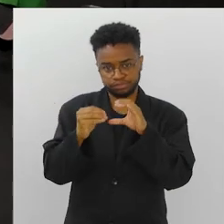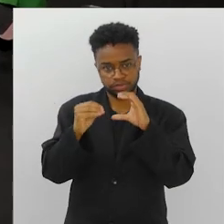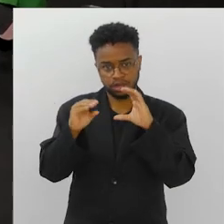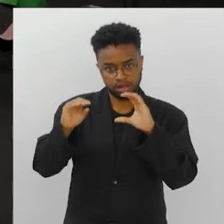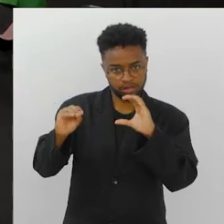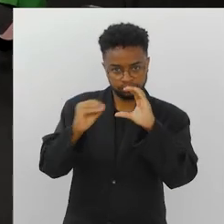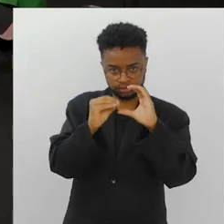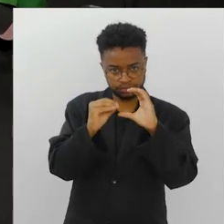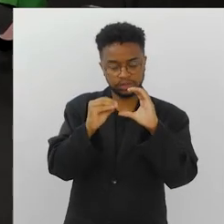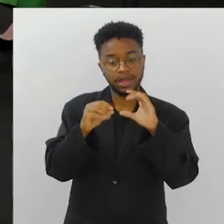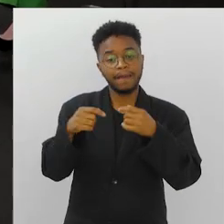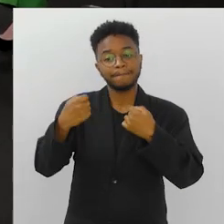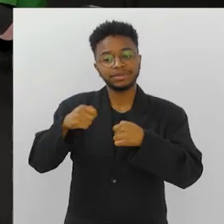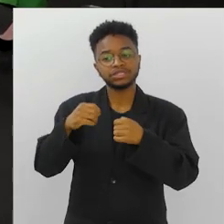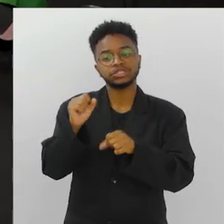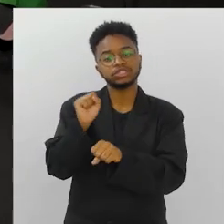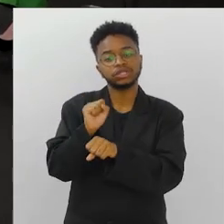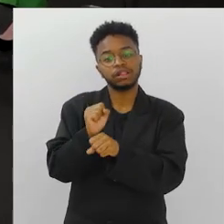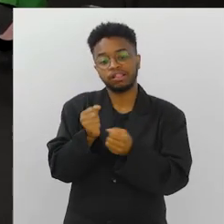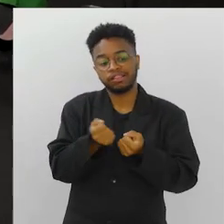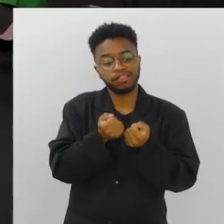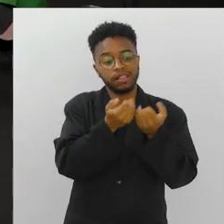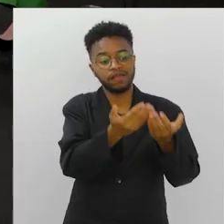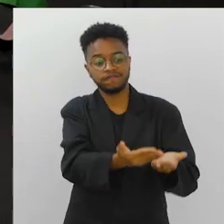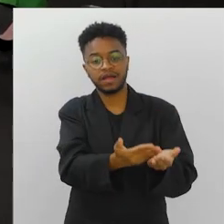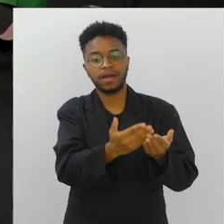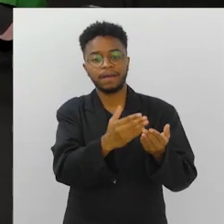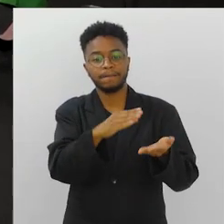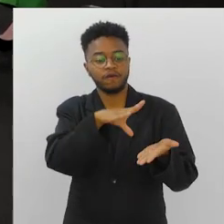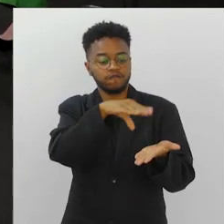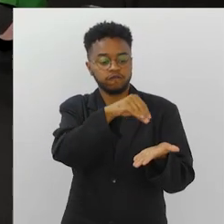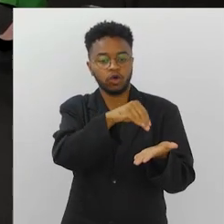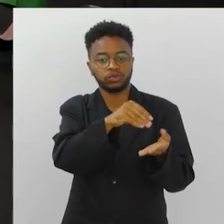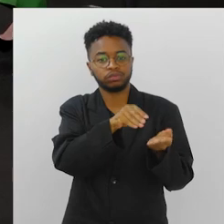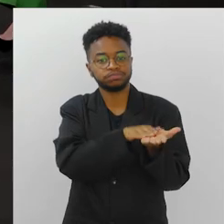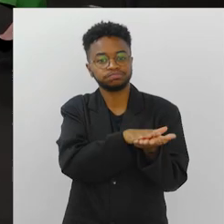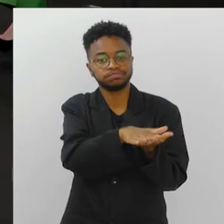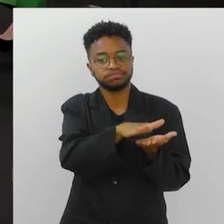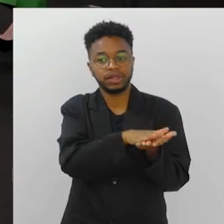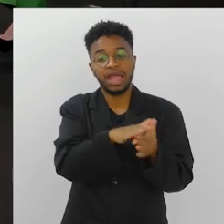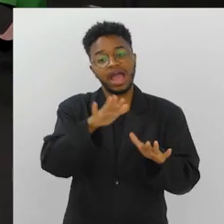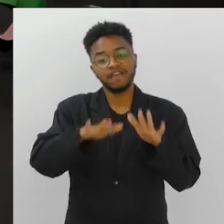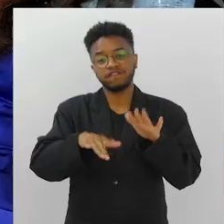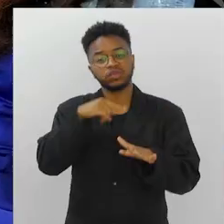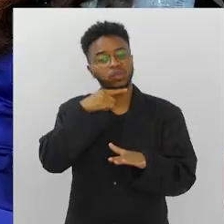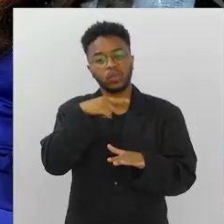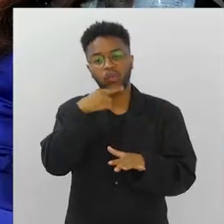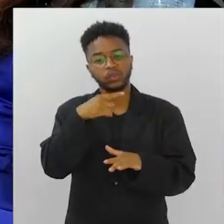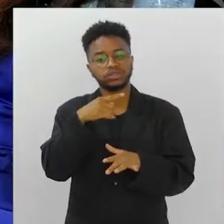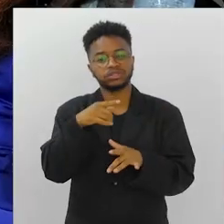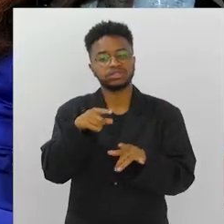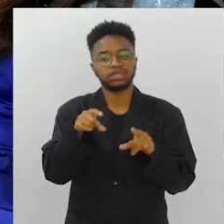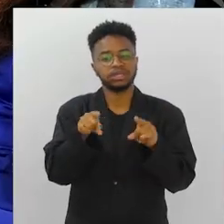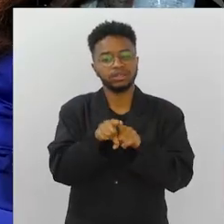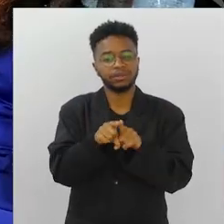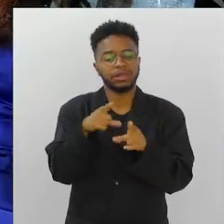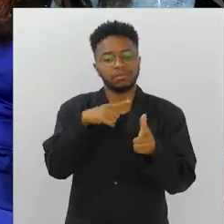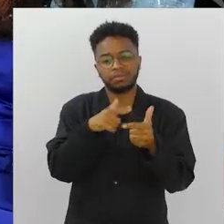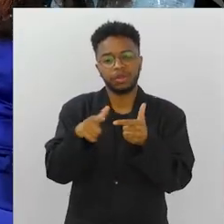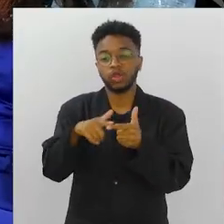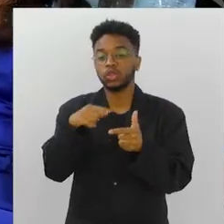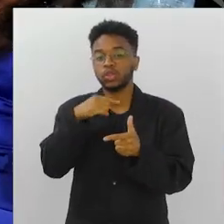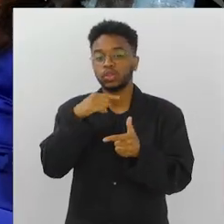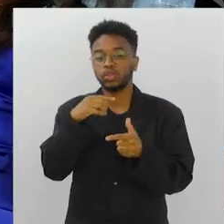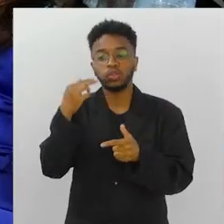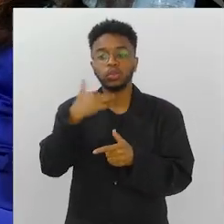colocava na máquina e tinha que levar para revelar aquilo ali. Às vezes, o filme não rodava dentro da máquina e ficava queimado. E podia